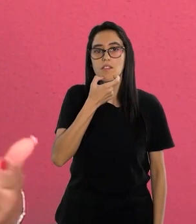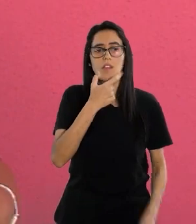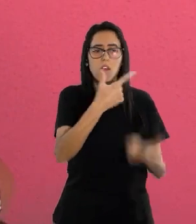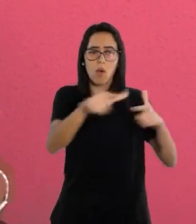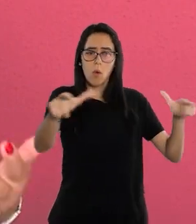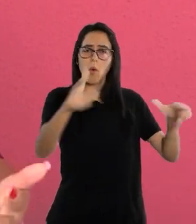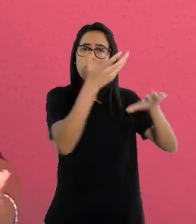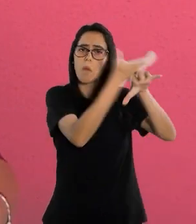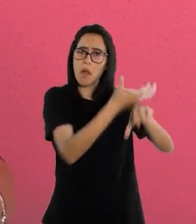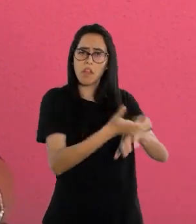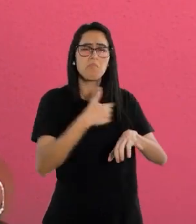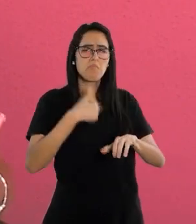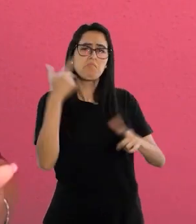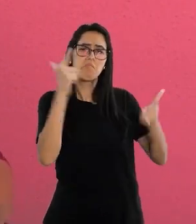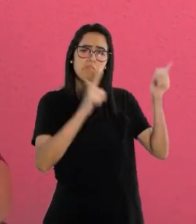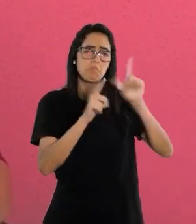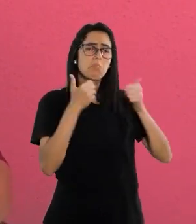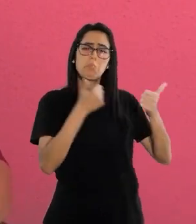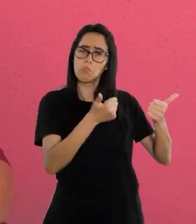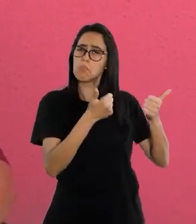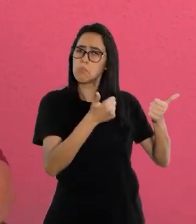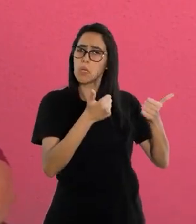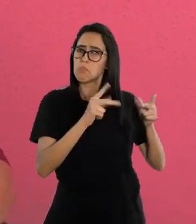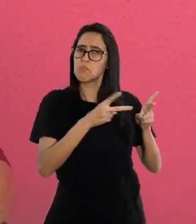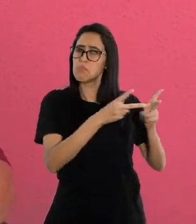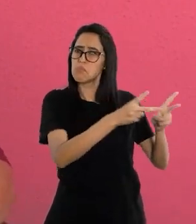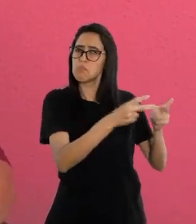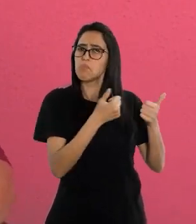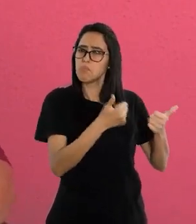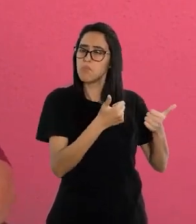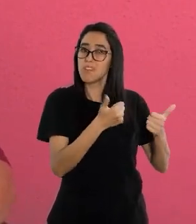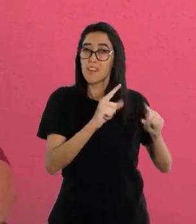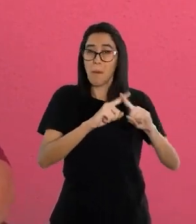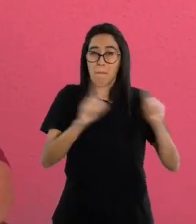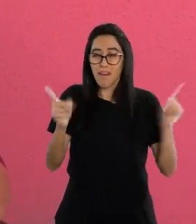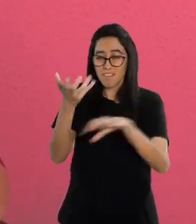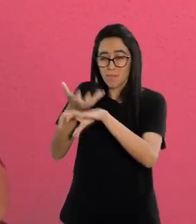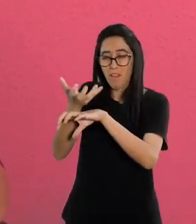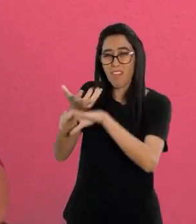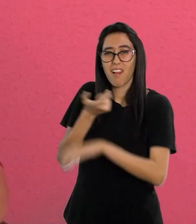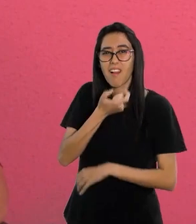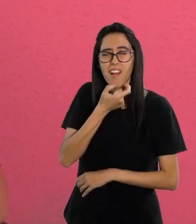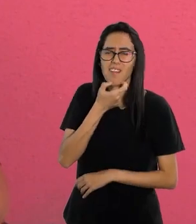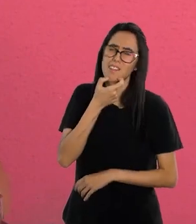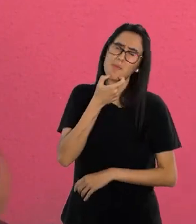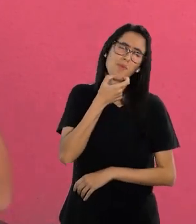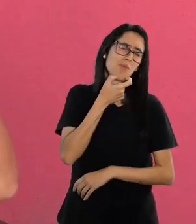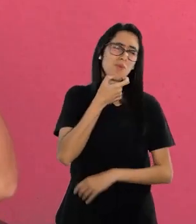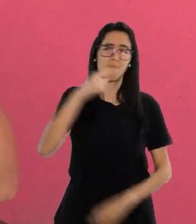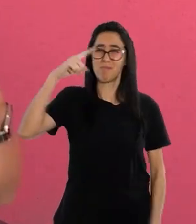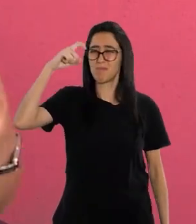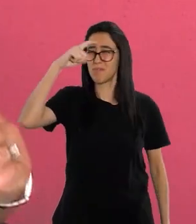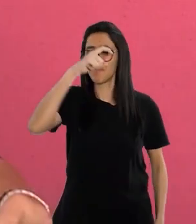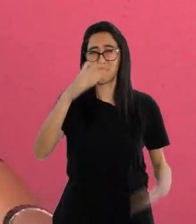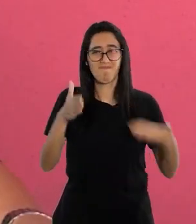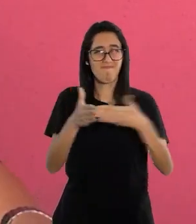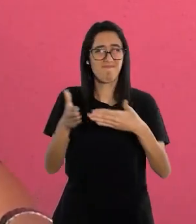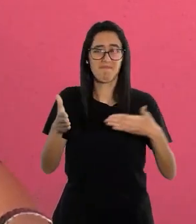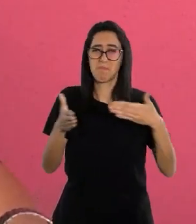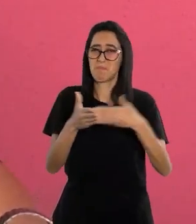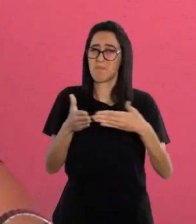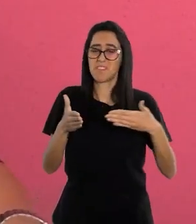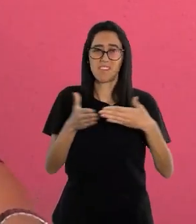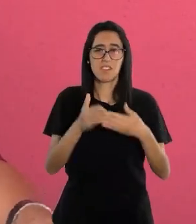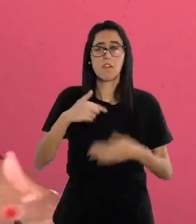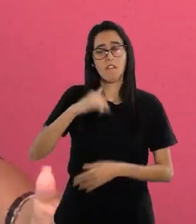E as outras matérias, tudo, eu estava indo até bem. Mas quando chega no inglês, aí eu... A barreira estava